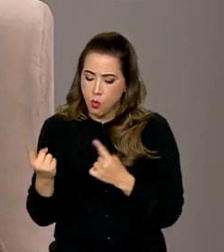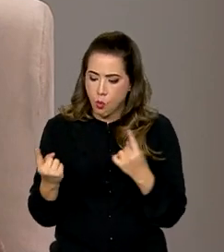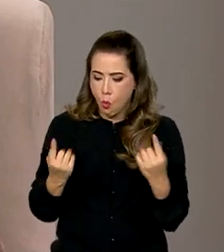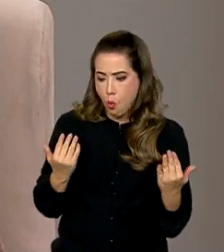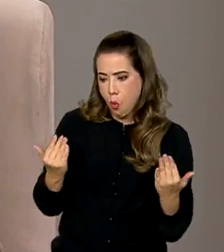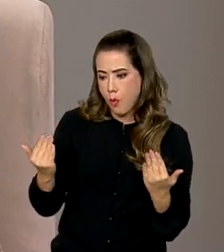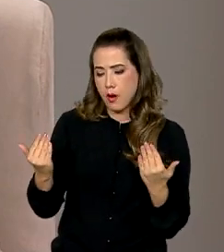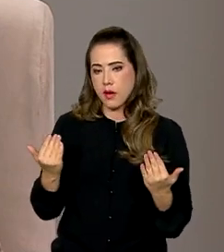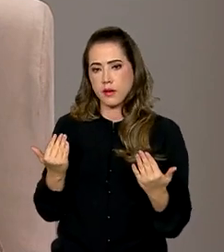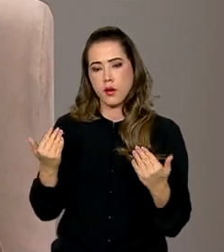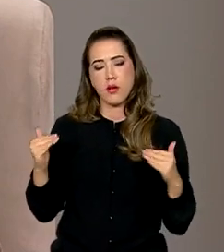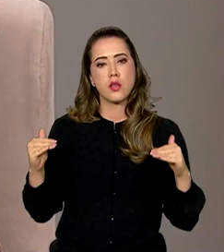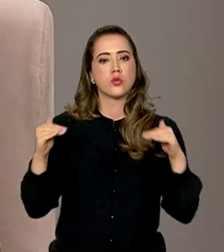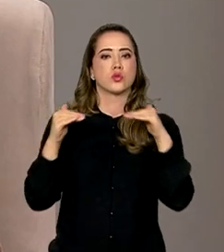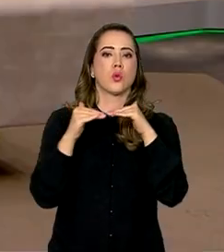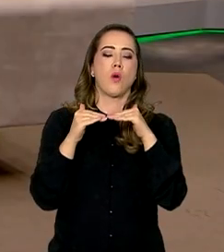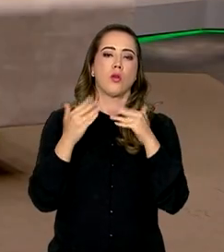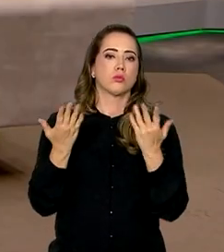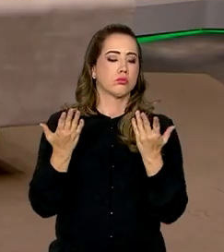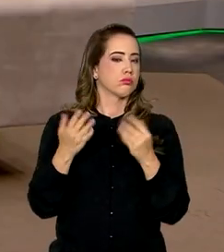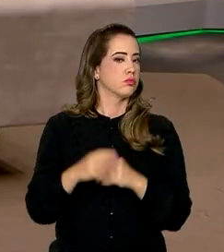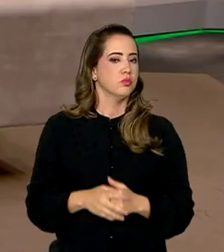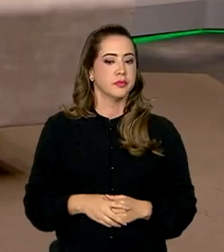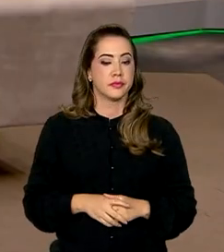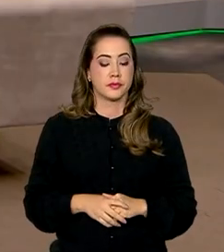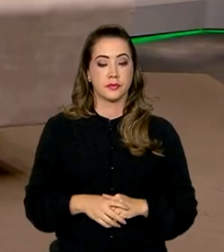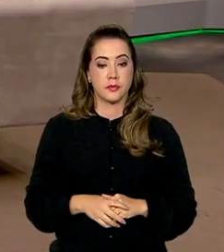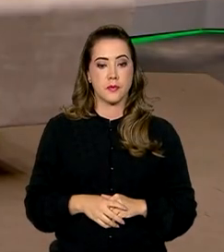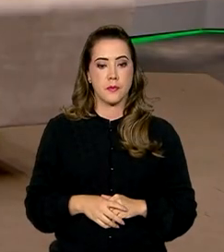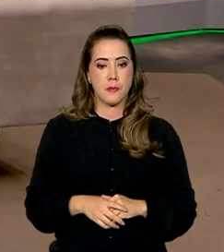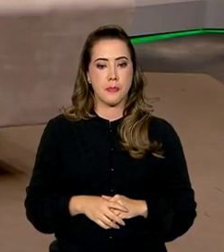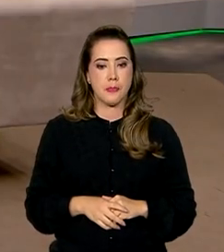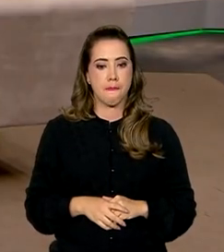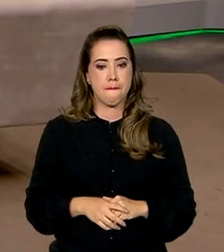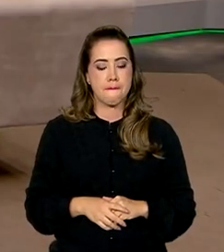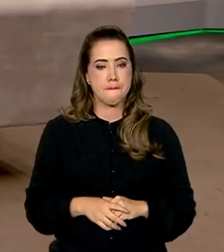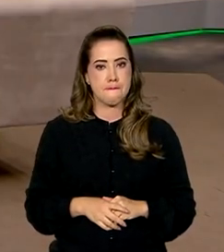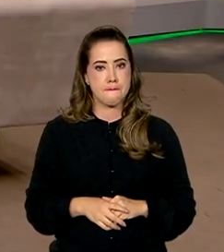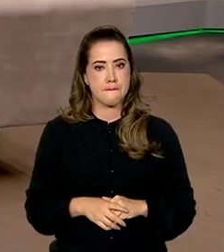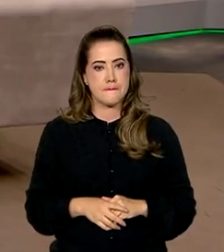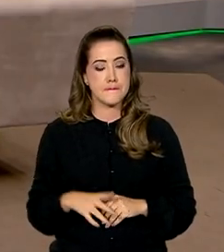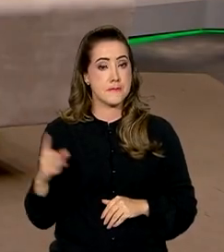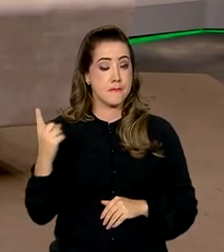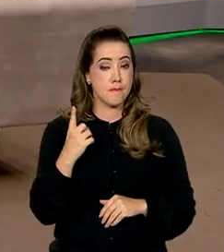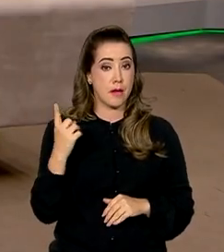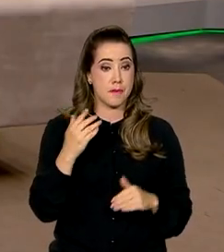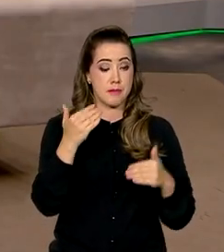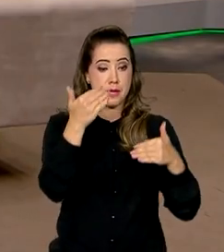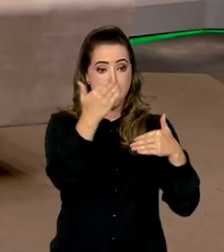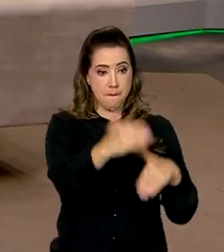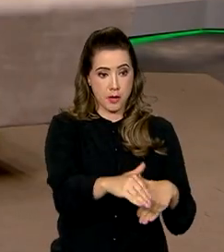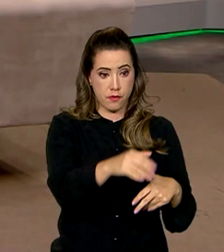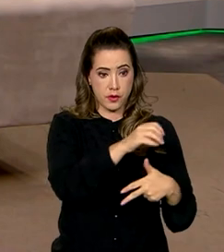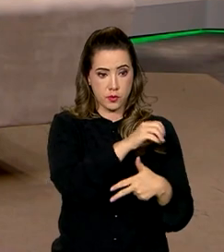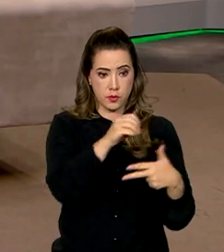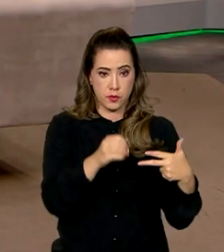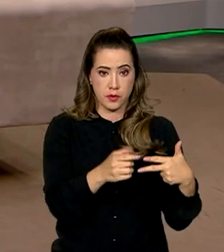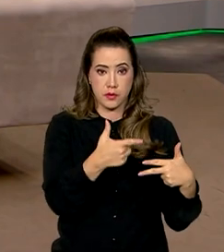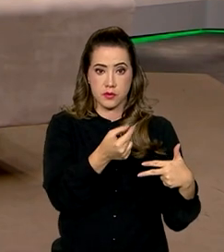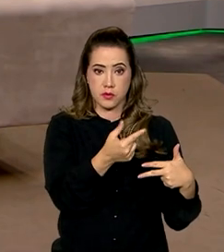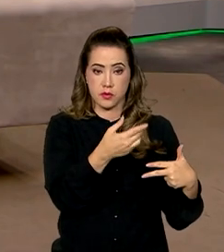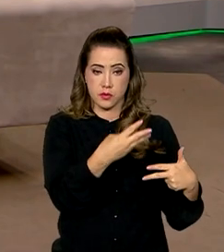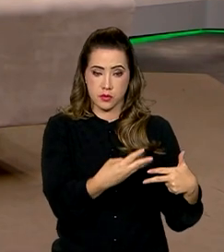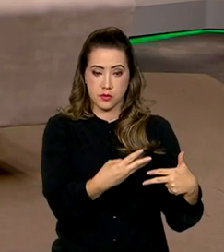coloque os candidatos em pé de igualdade? Olha, a primeira aplicação do Enem, esse ano, em 2023,